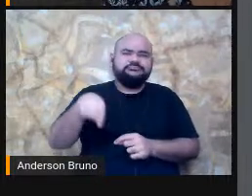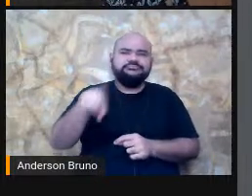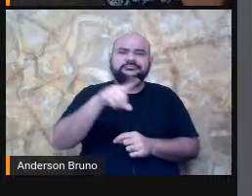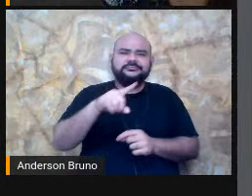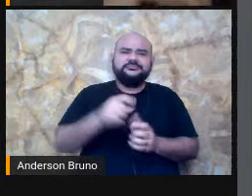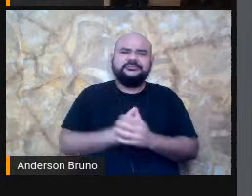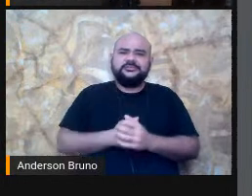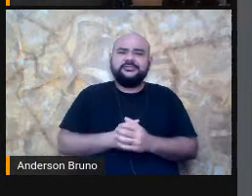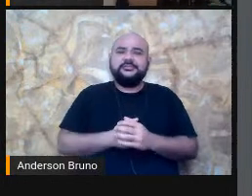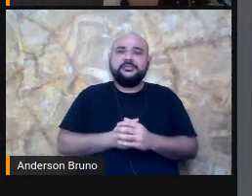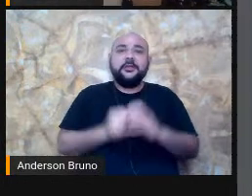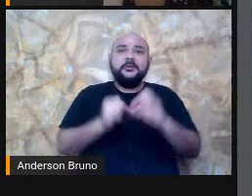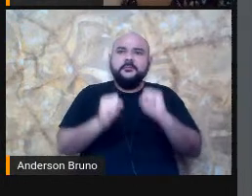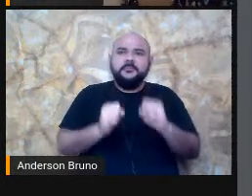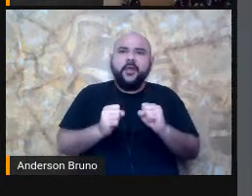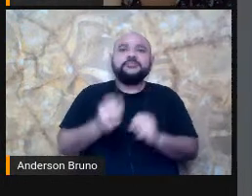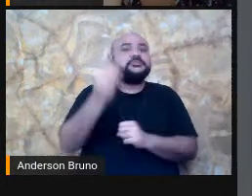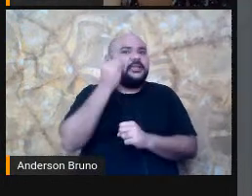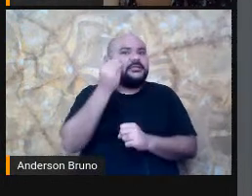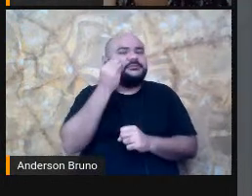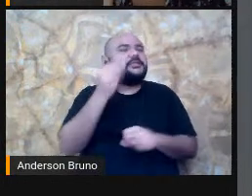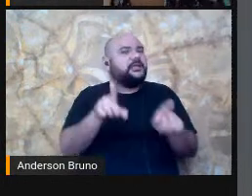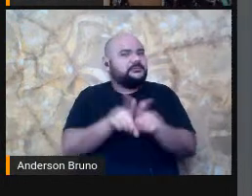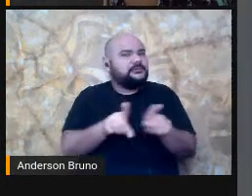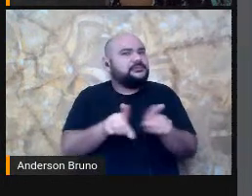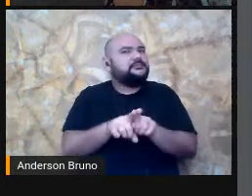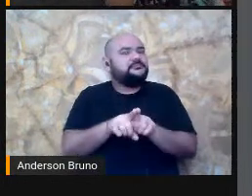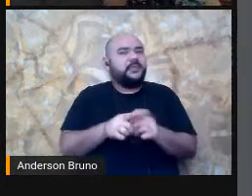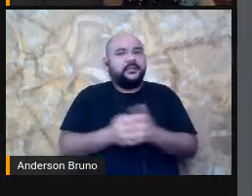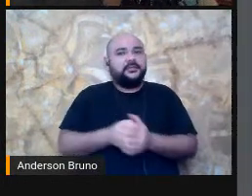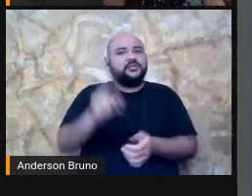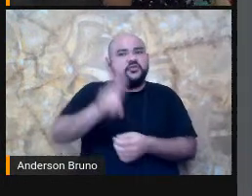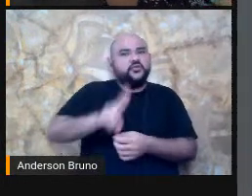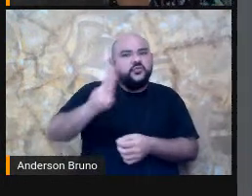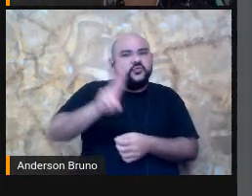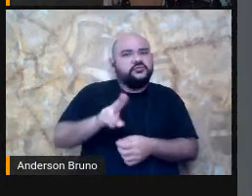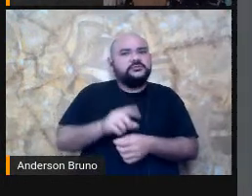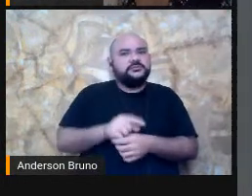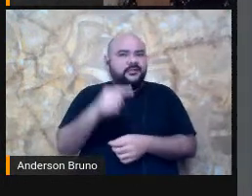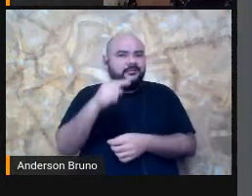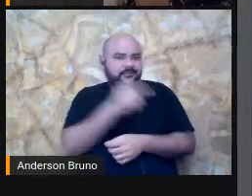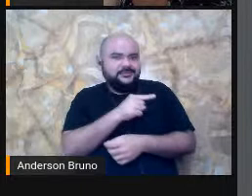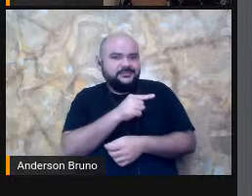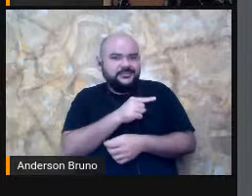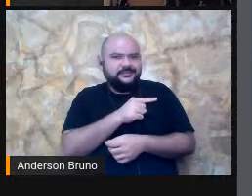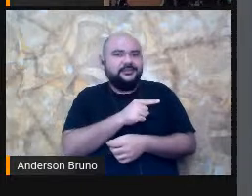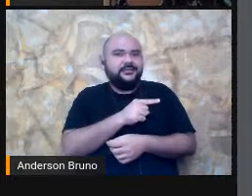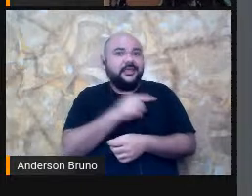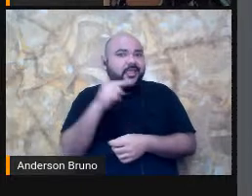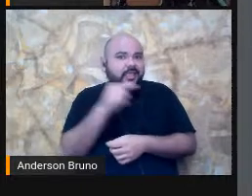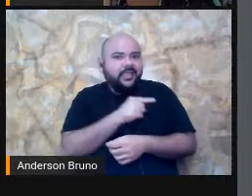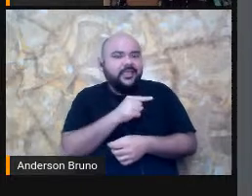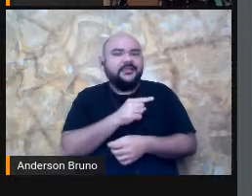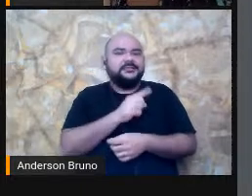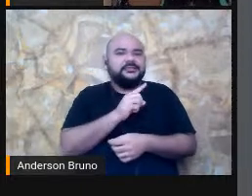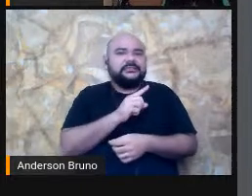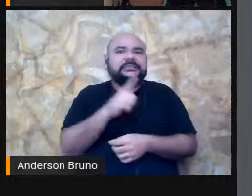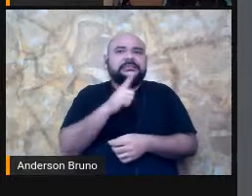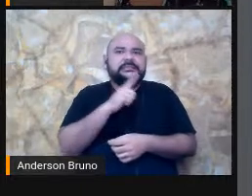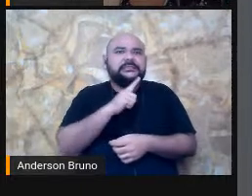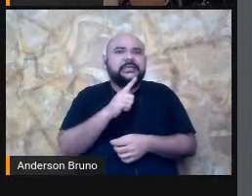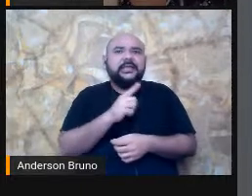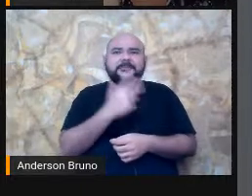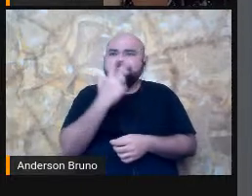fazer Quase impossível Né gente? A gente quer da educação Ficar sem nada Para fazer Mas vamos lá É uma biblioteca De pictogramas